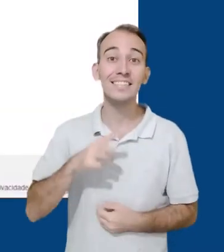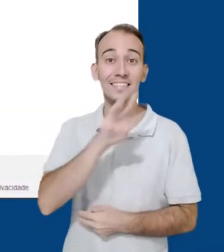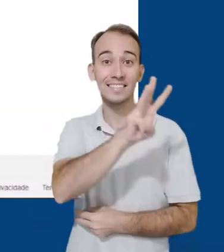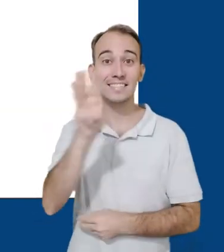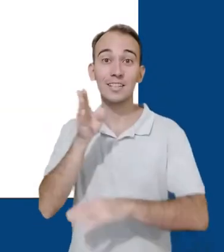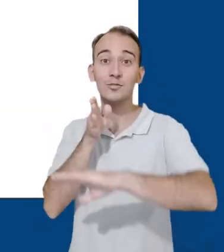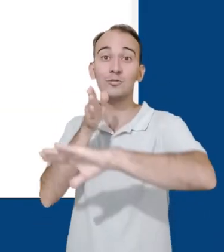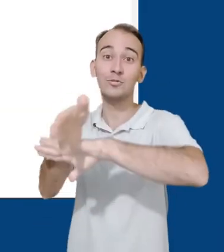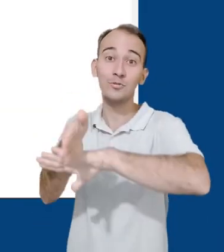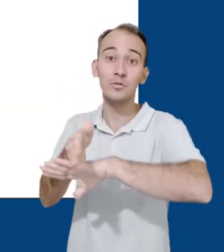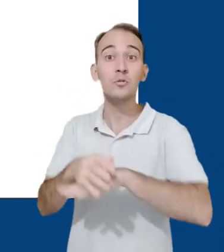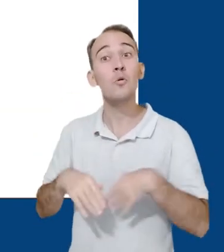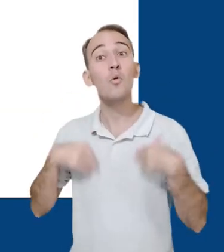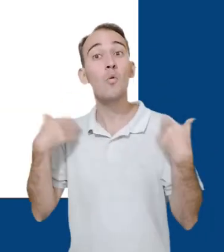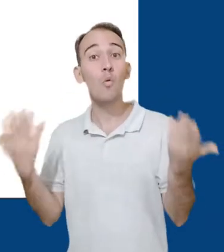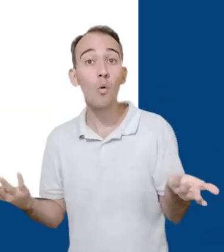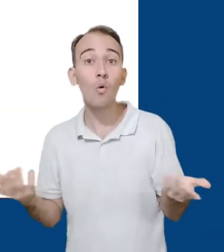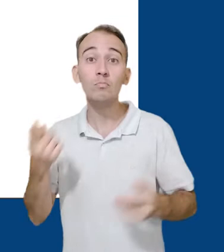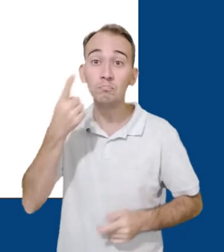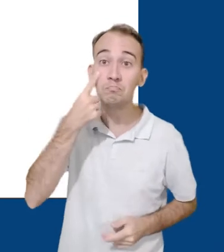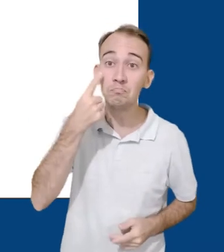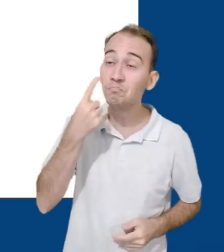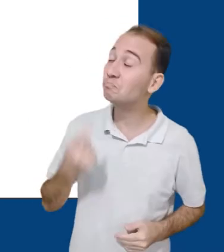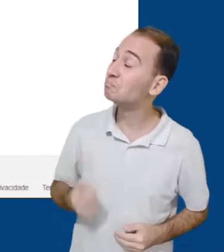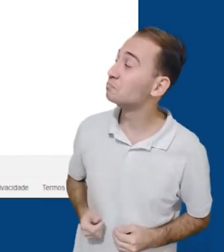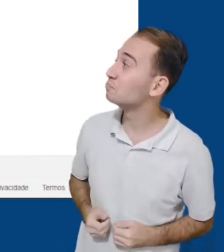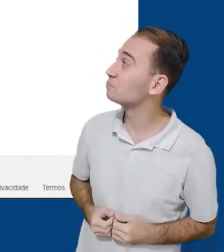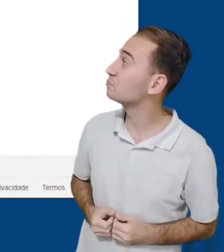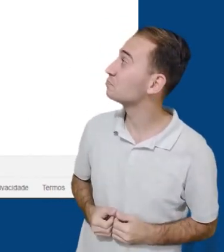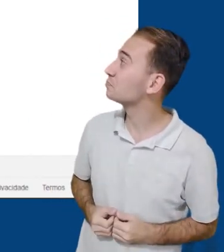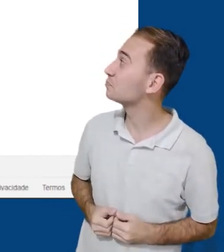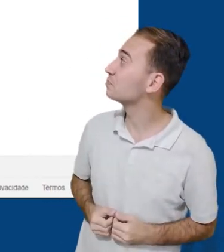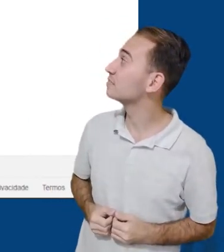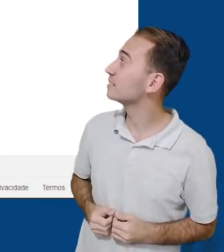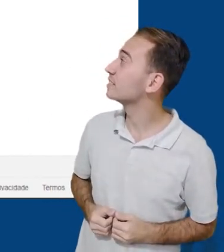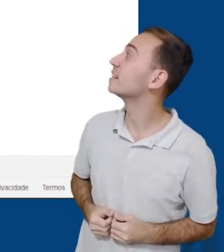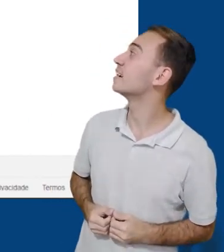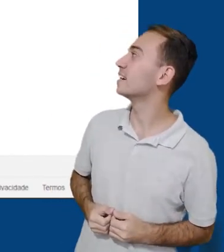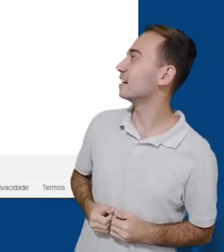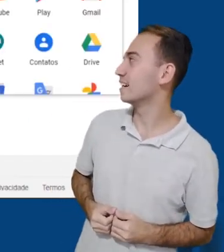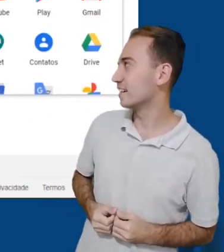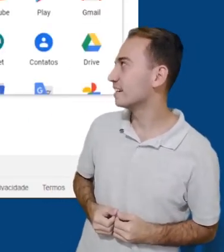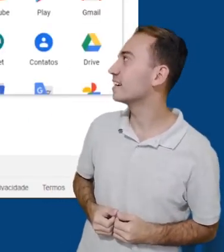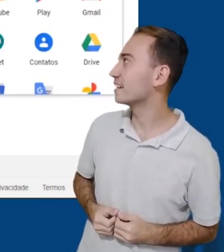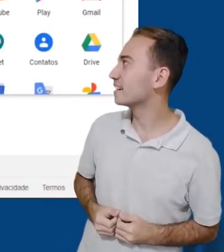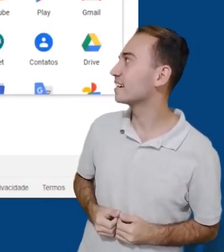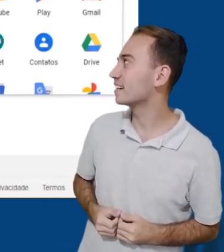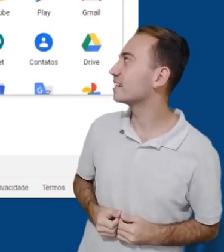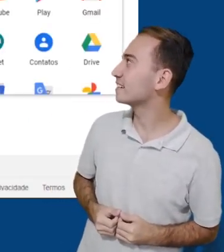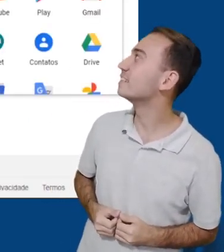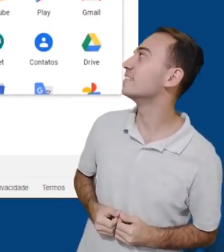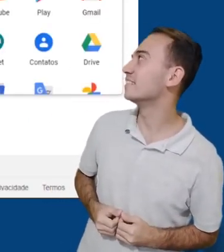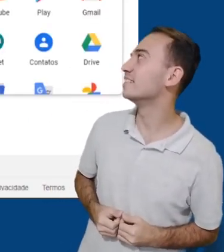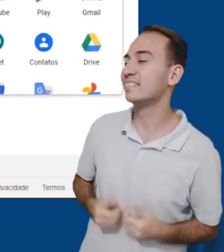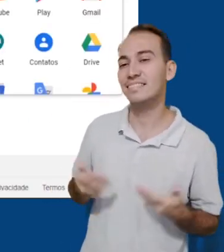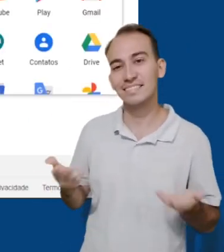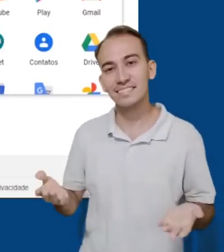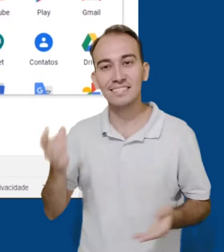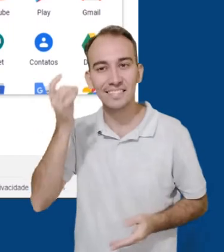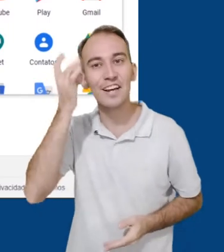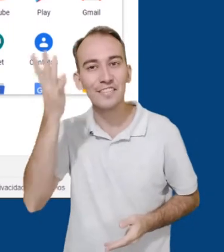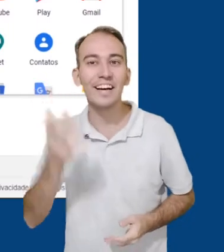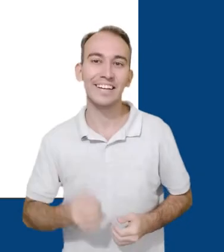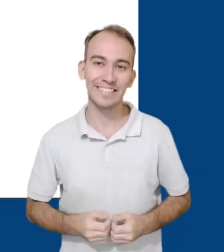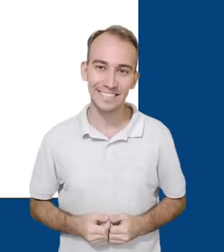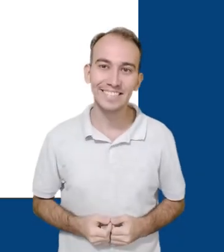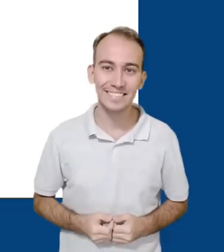.com.br presentation. Ou também podemos acessar pelo menu de aplicativos do Google, no canto superior da tela. E o